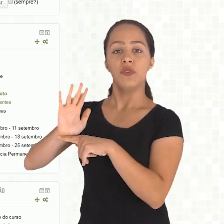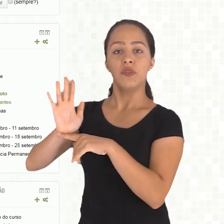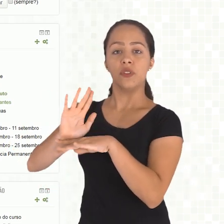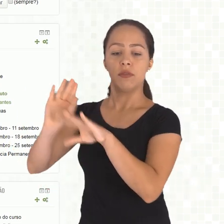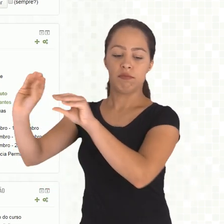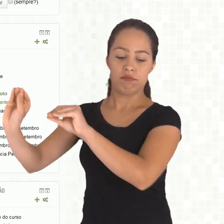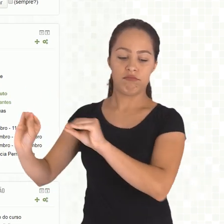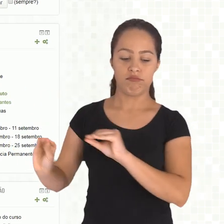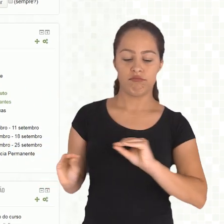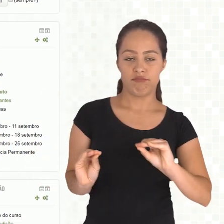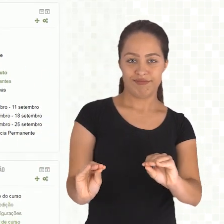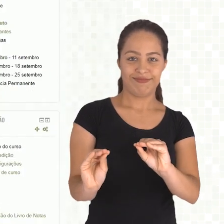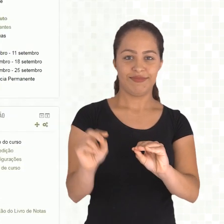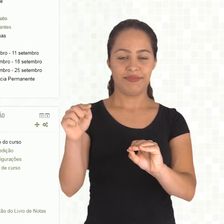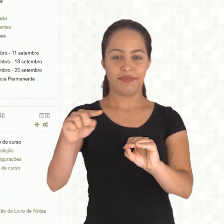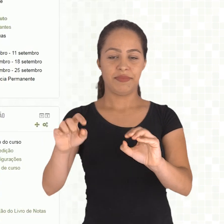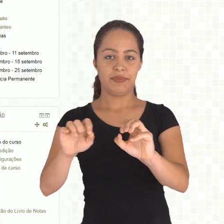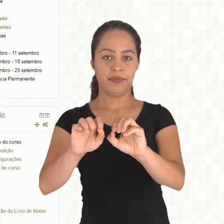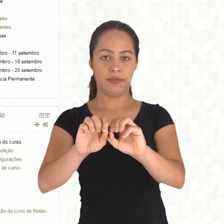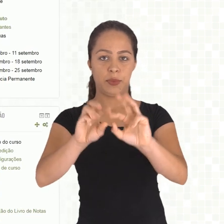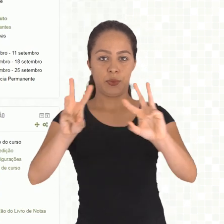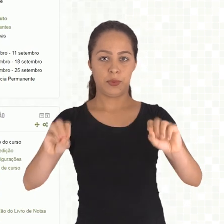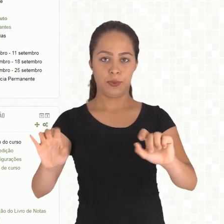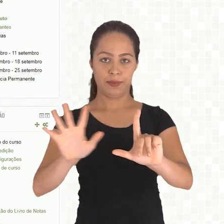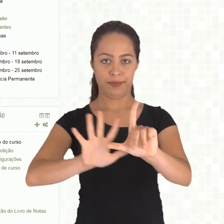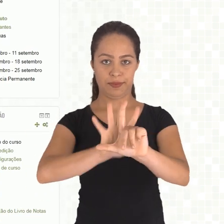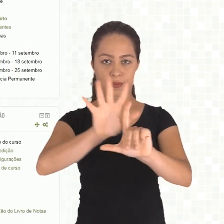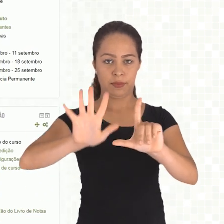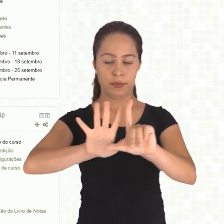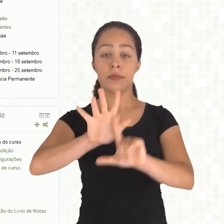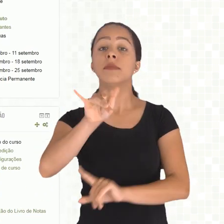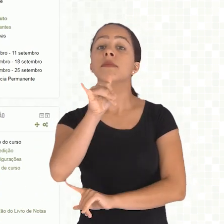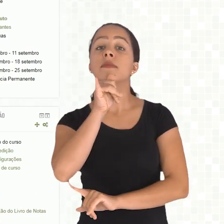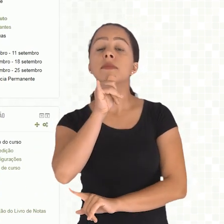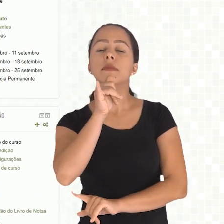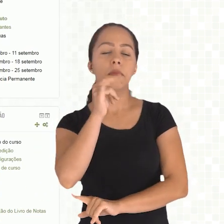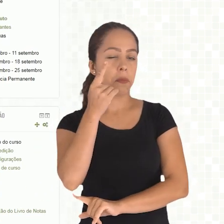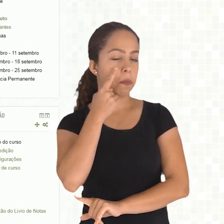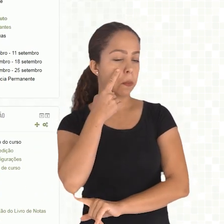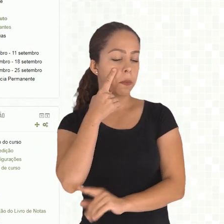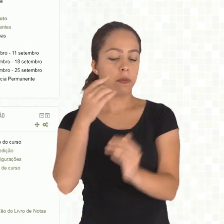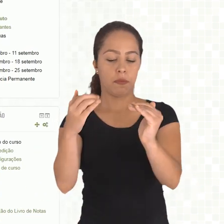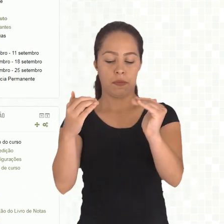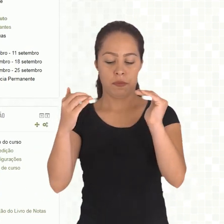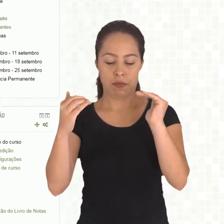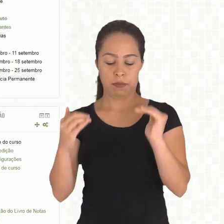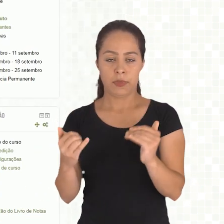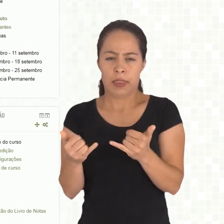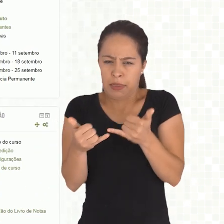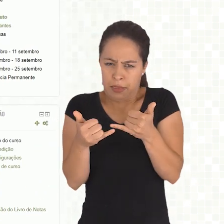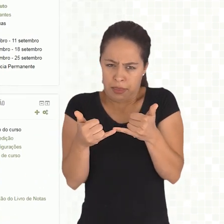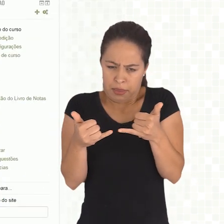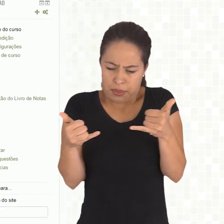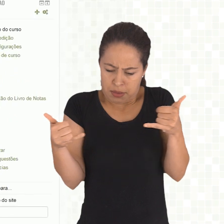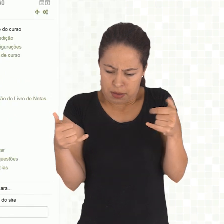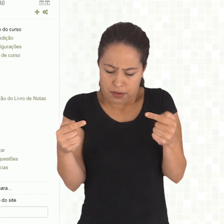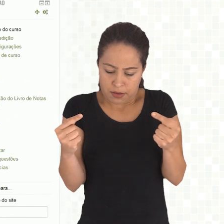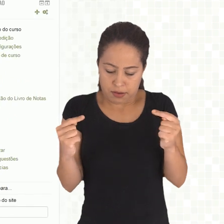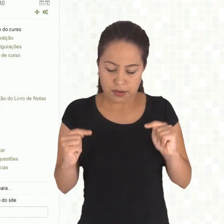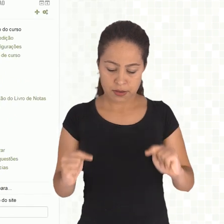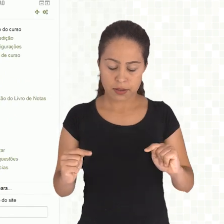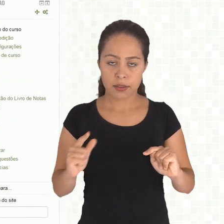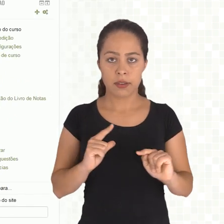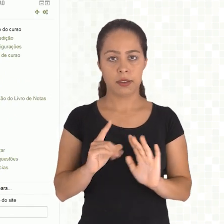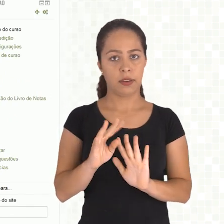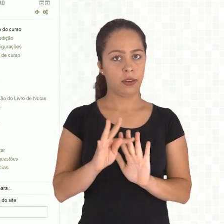colocar também. Primeiro vamos colocar essa próxima sessão. Digamos que a gente queira colocar assim, tá? Uma próxima sessão com uma pequena linha aqui, que é um